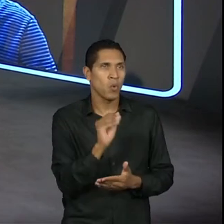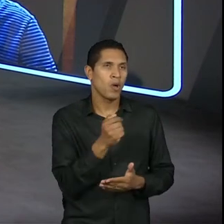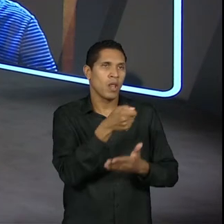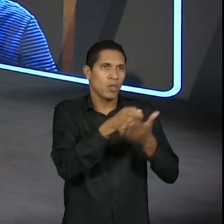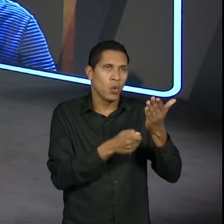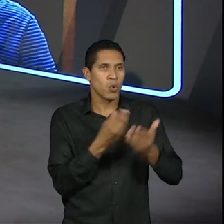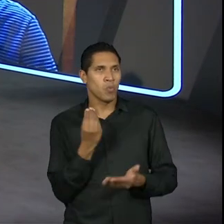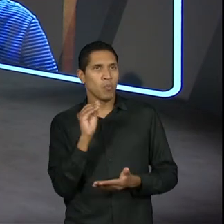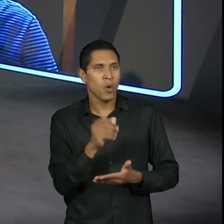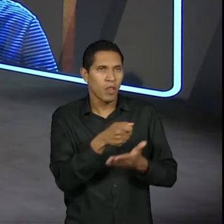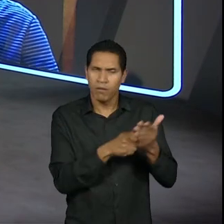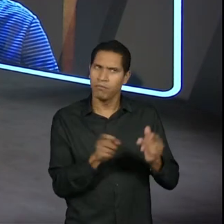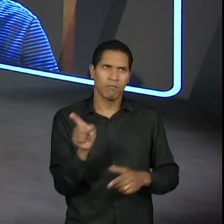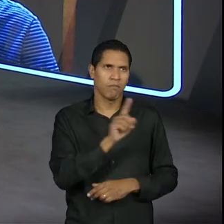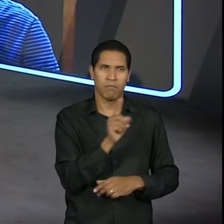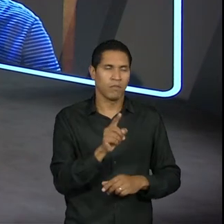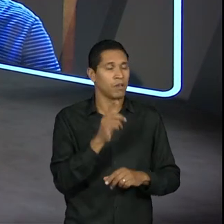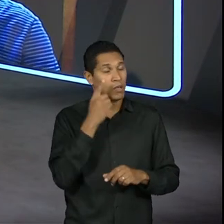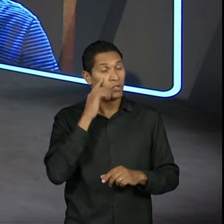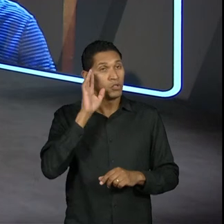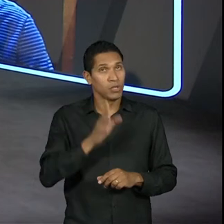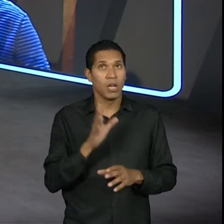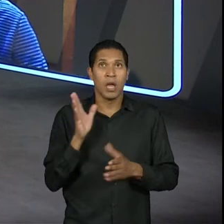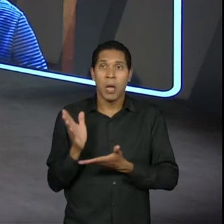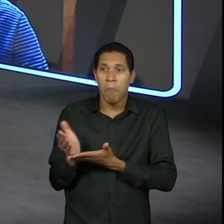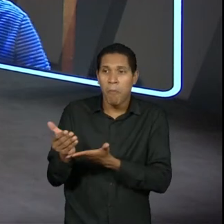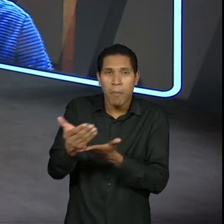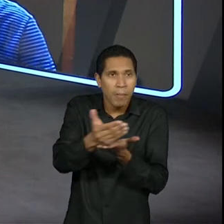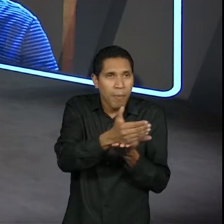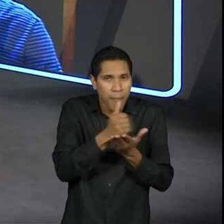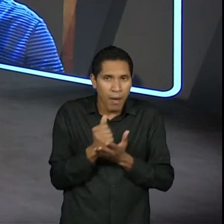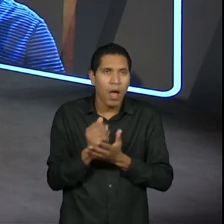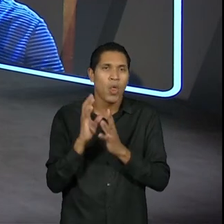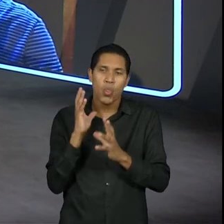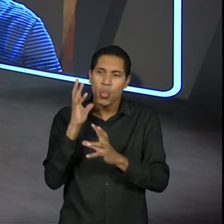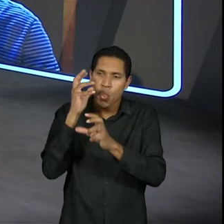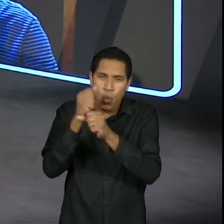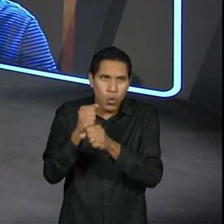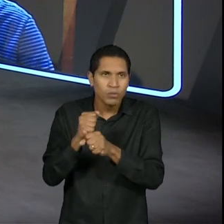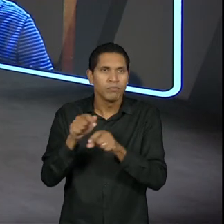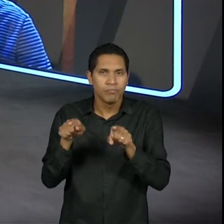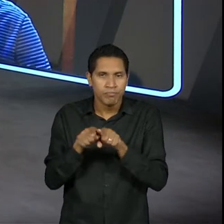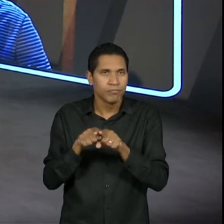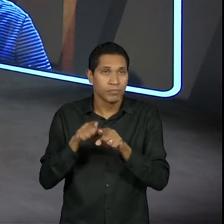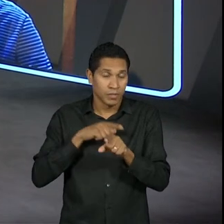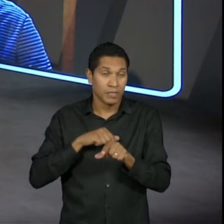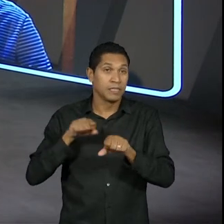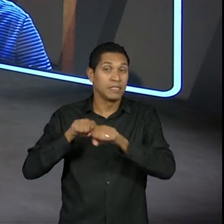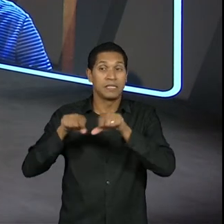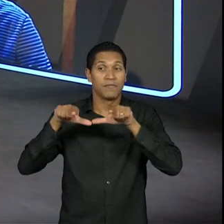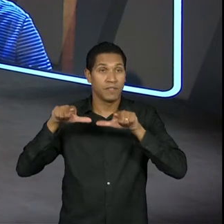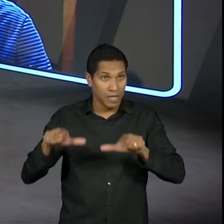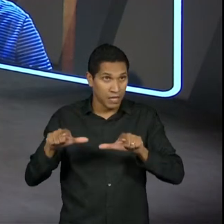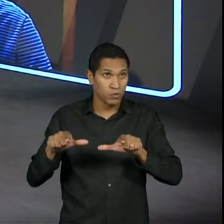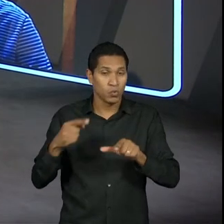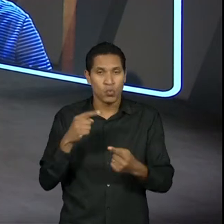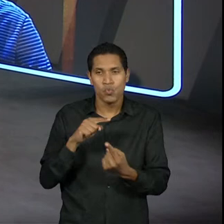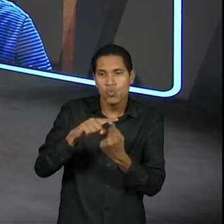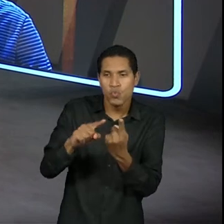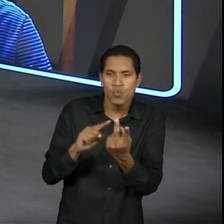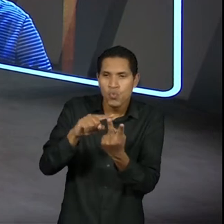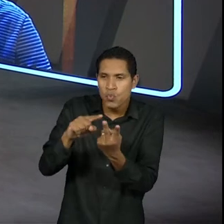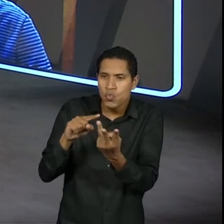relatório, outro. não, eu tenho que reunir estes relatórios, estes certificados,